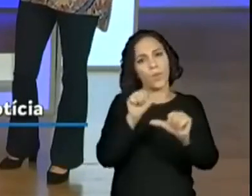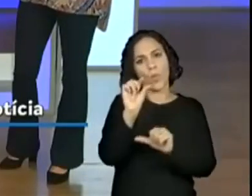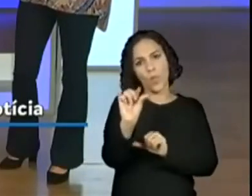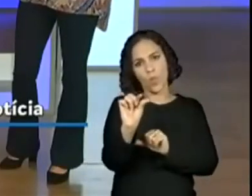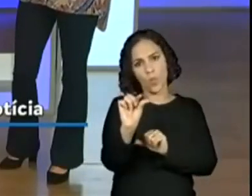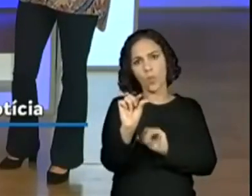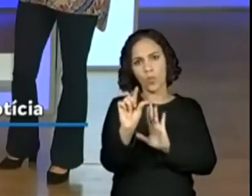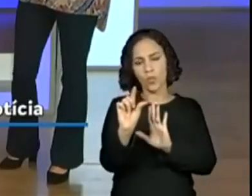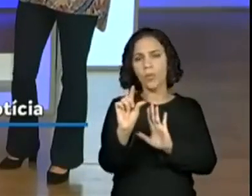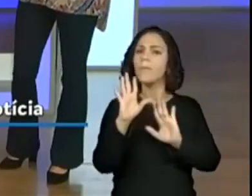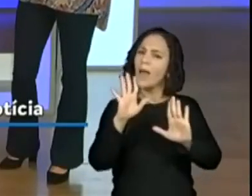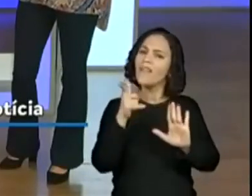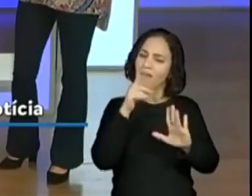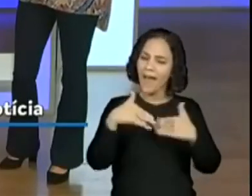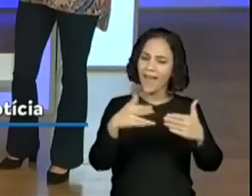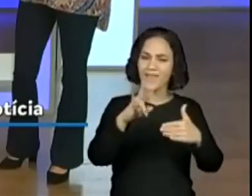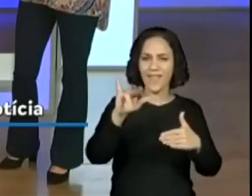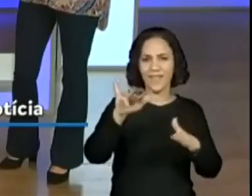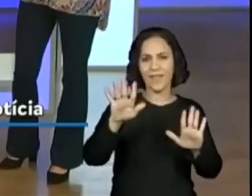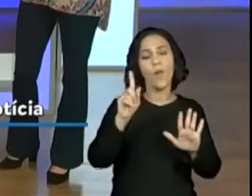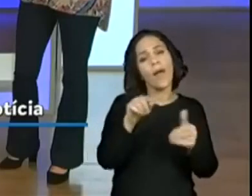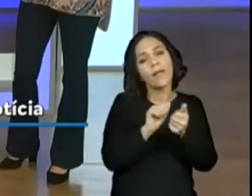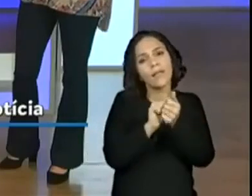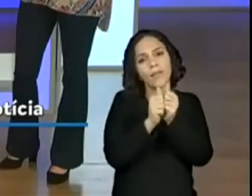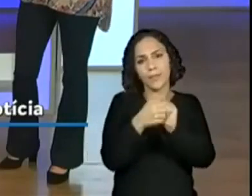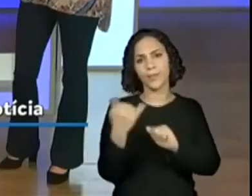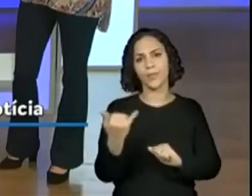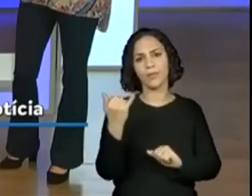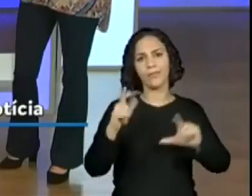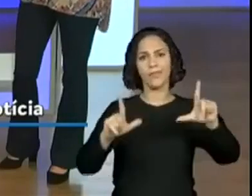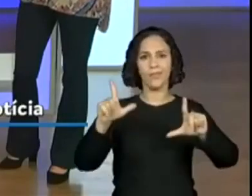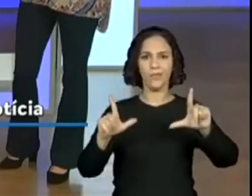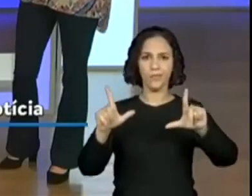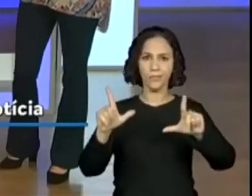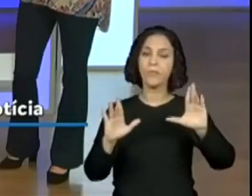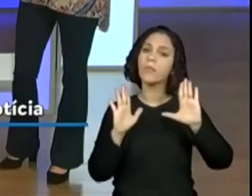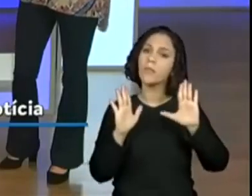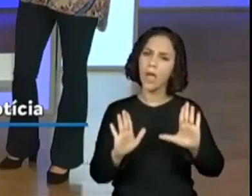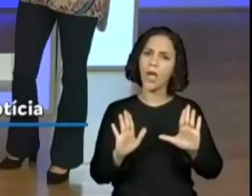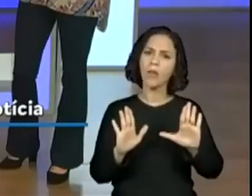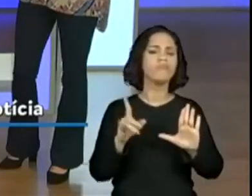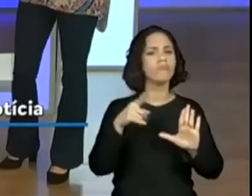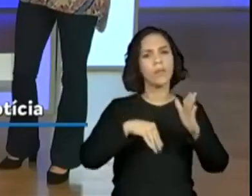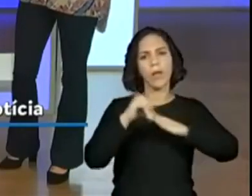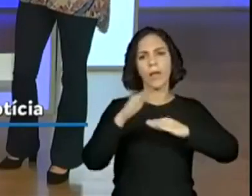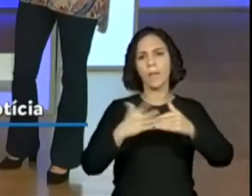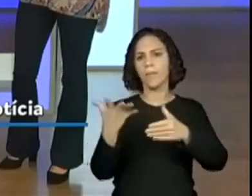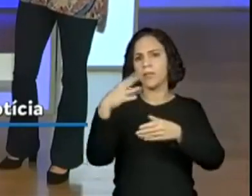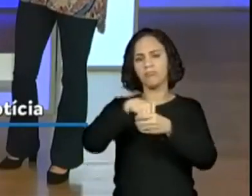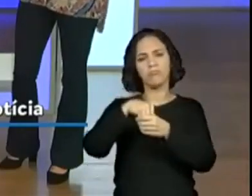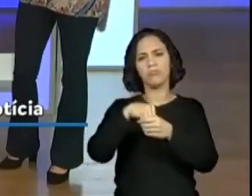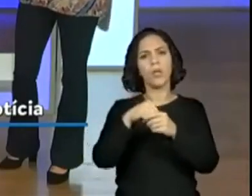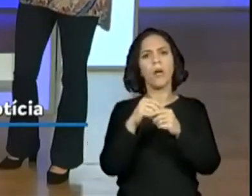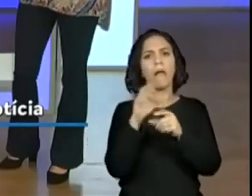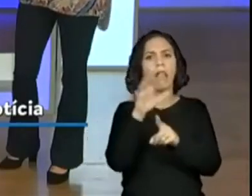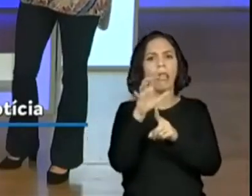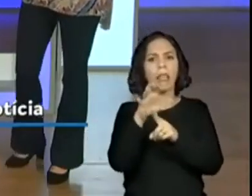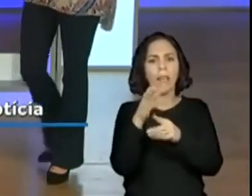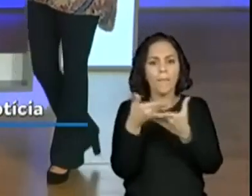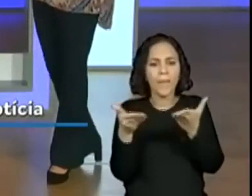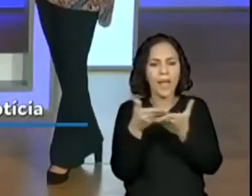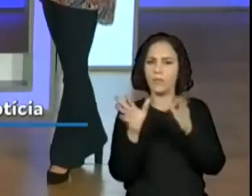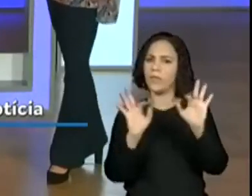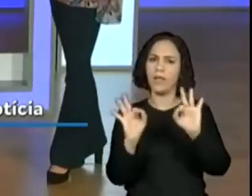tudo vai ocorrer bem, né? São adaptações necessárias, mas com certeza a gente continua aí dentro da habilidade e não vai interferir em nada. Sim,